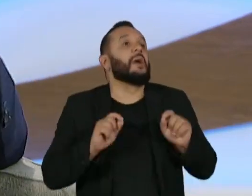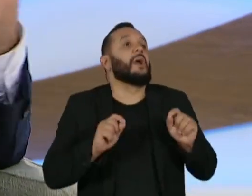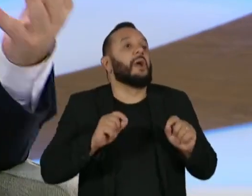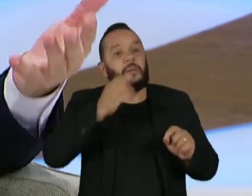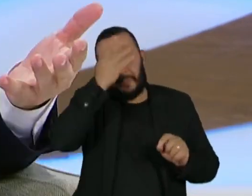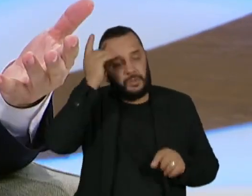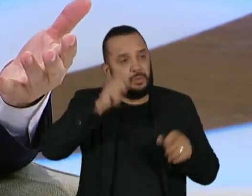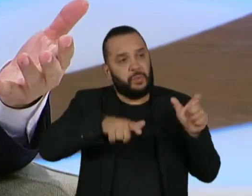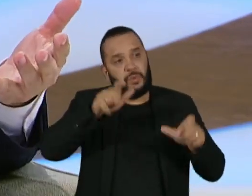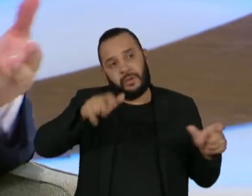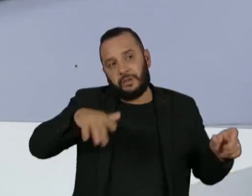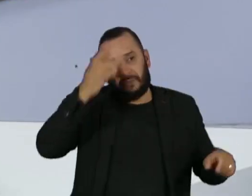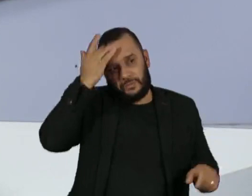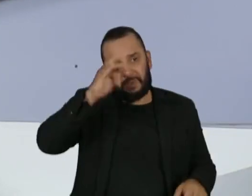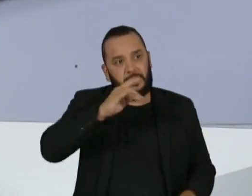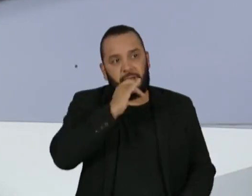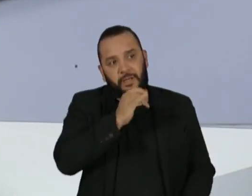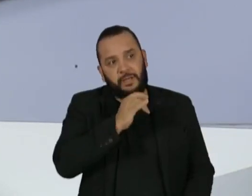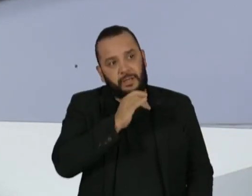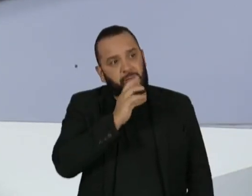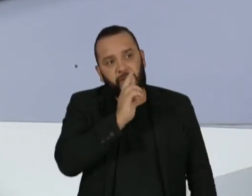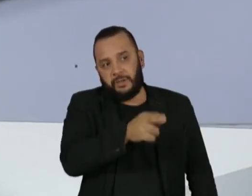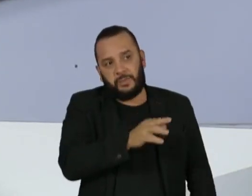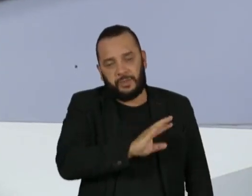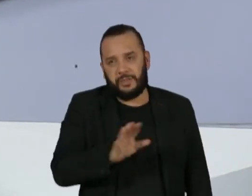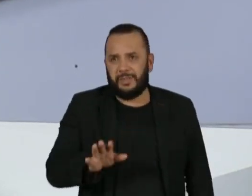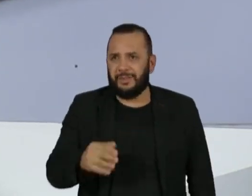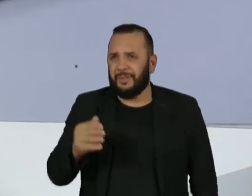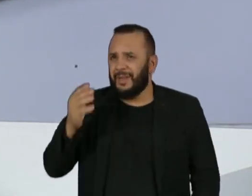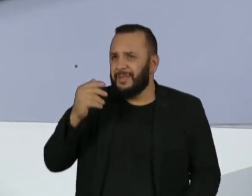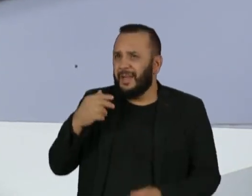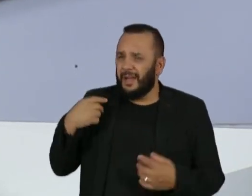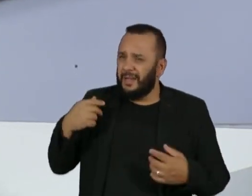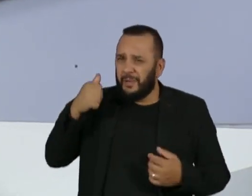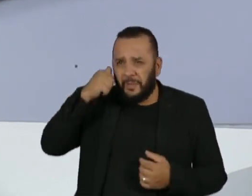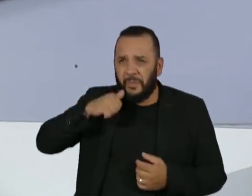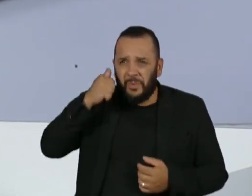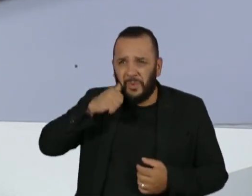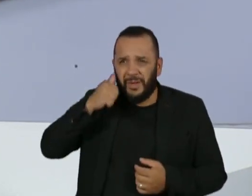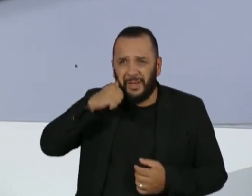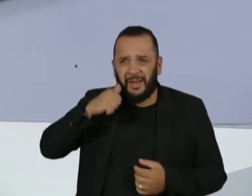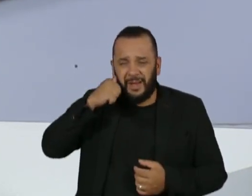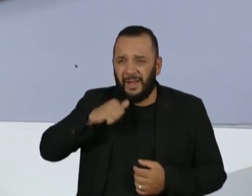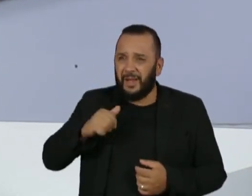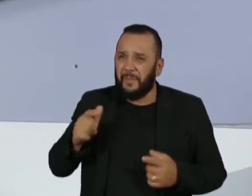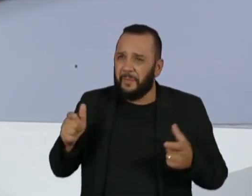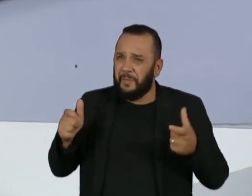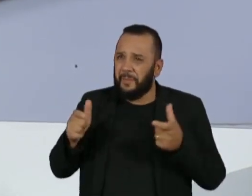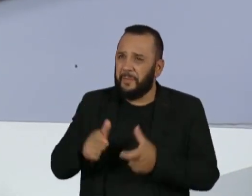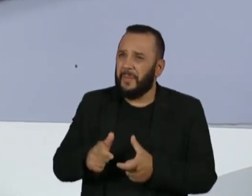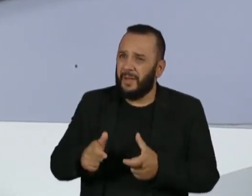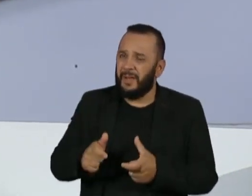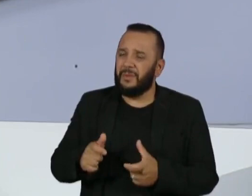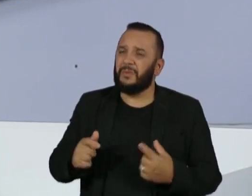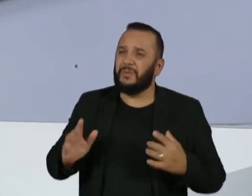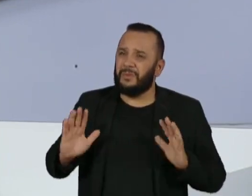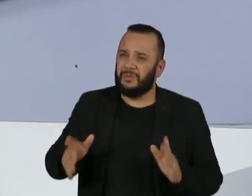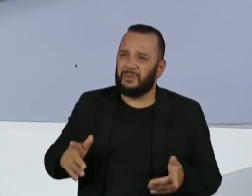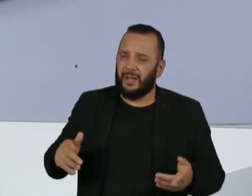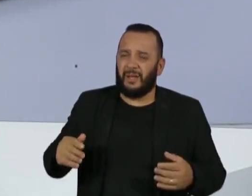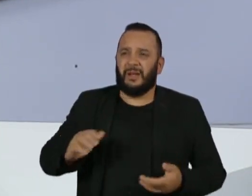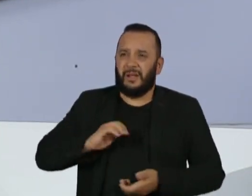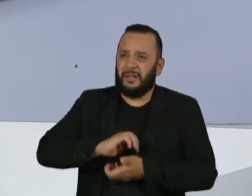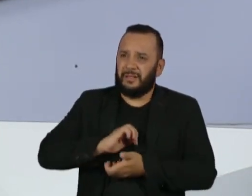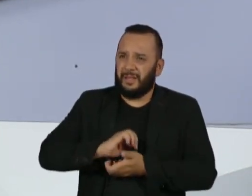pessoa, eu não saberia até dizer. Mas o senhor não acha que menos mulheres na Suprema Corte criam desequilíbrio de posições, de gênero, de